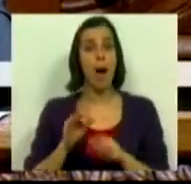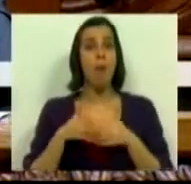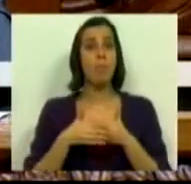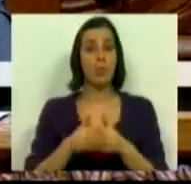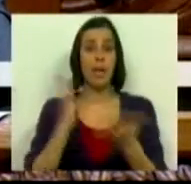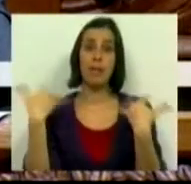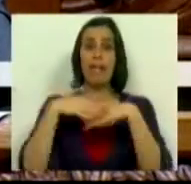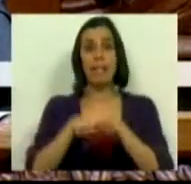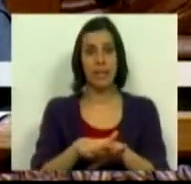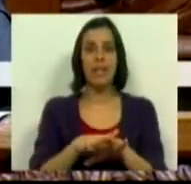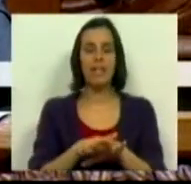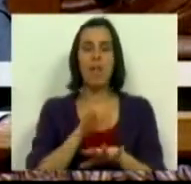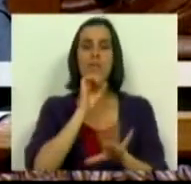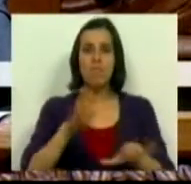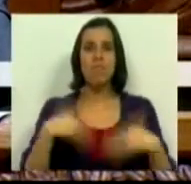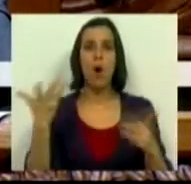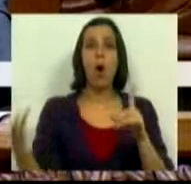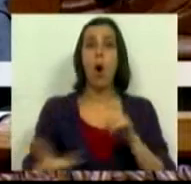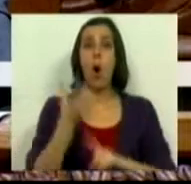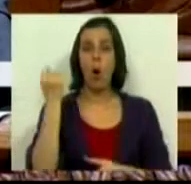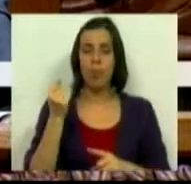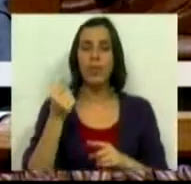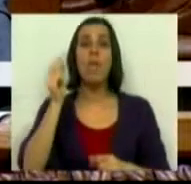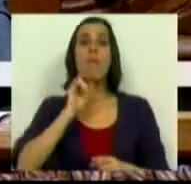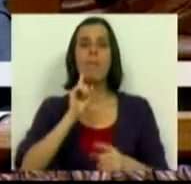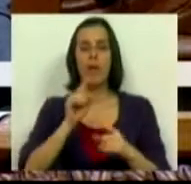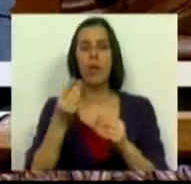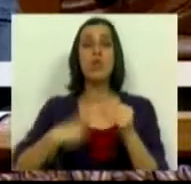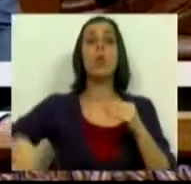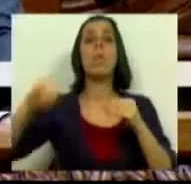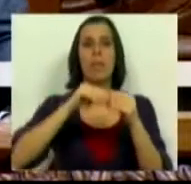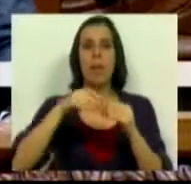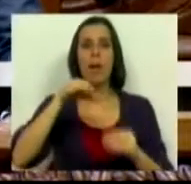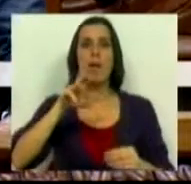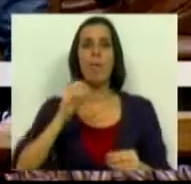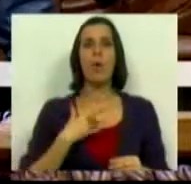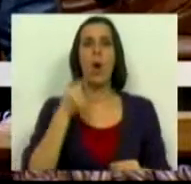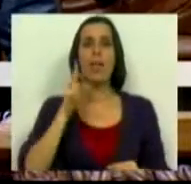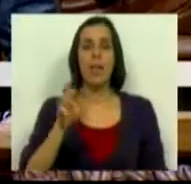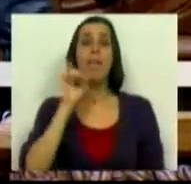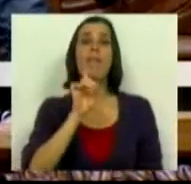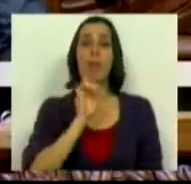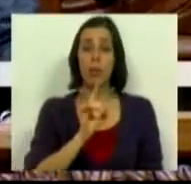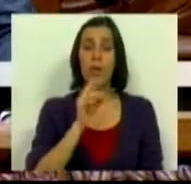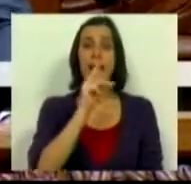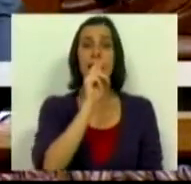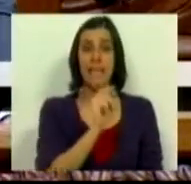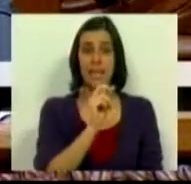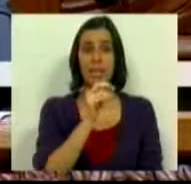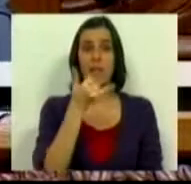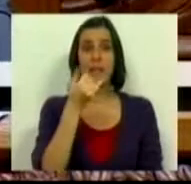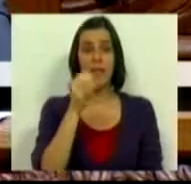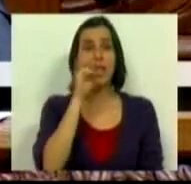processo de integração, foi possível obter uma verba suplementar para o PRODER no valor de 320